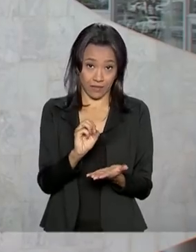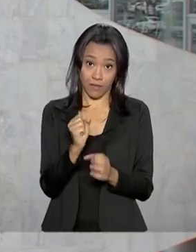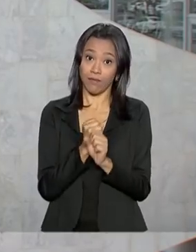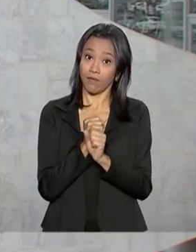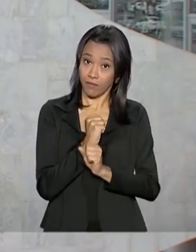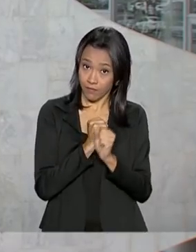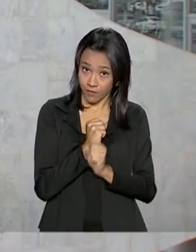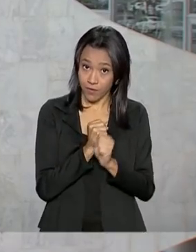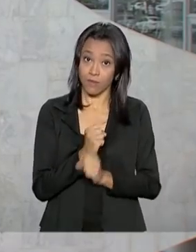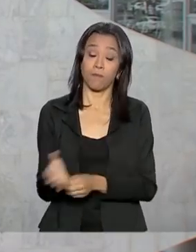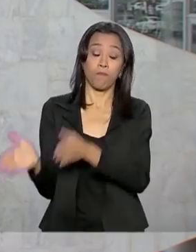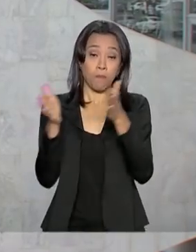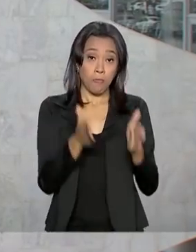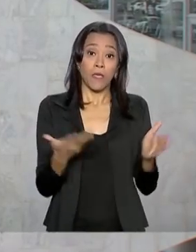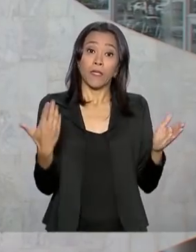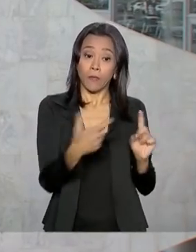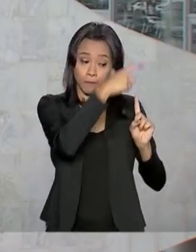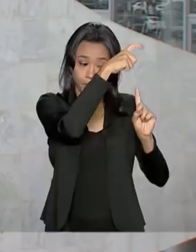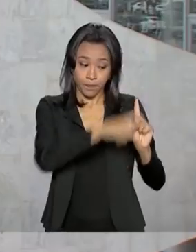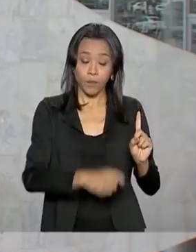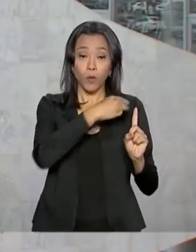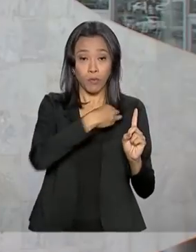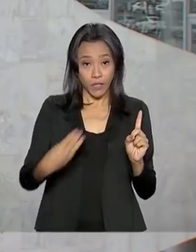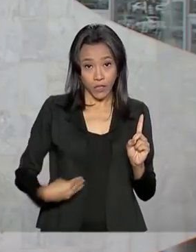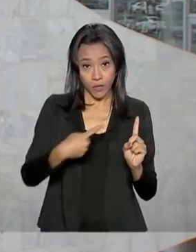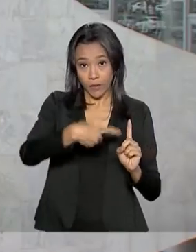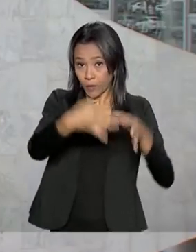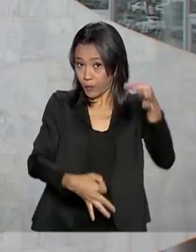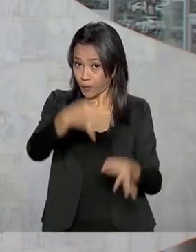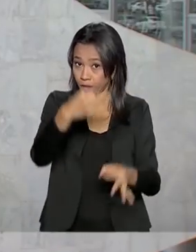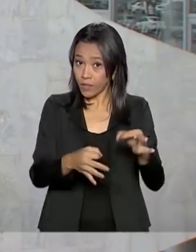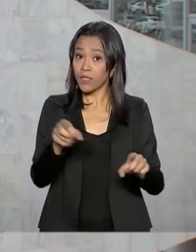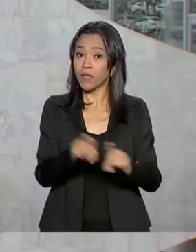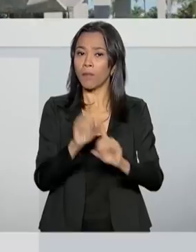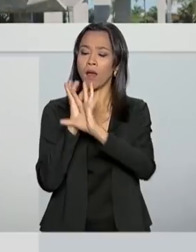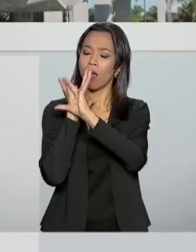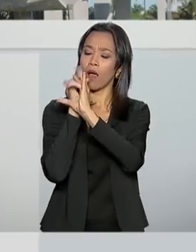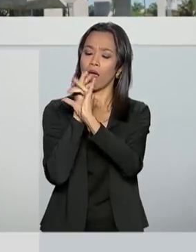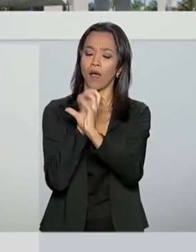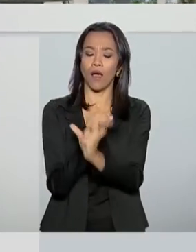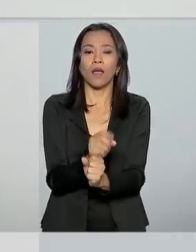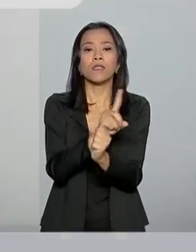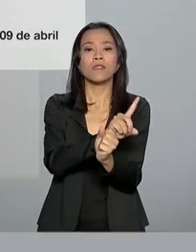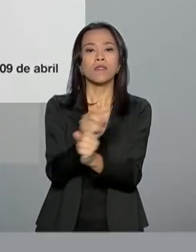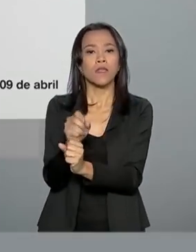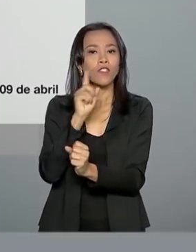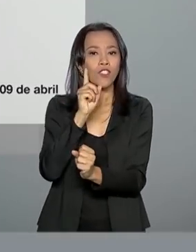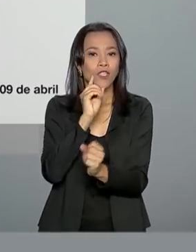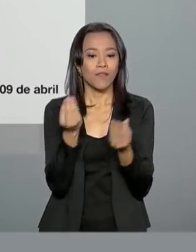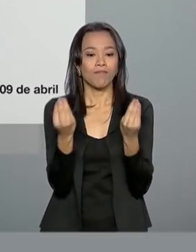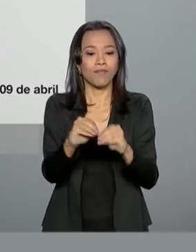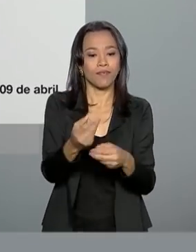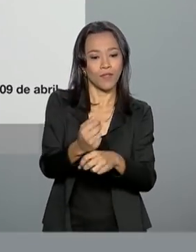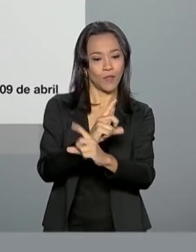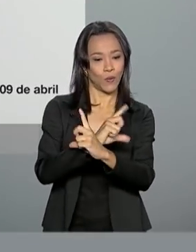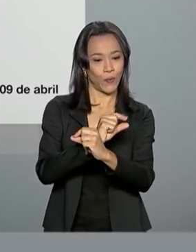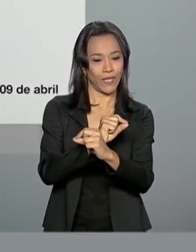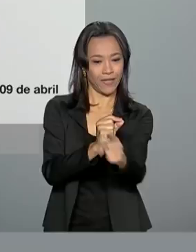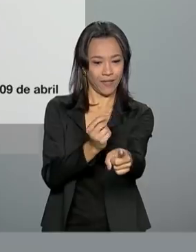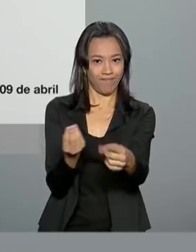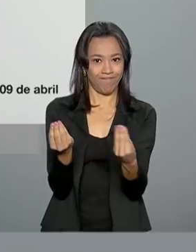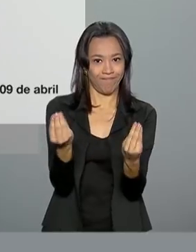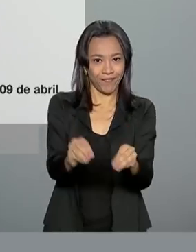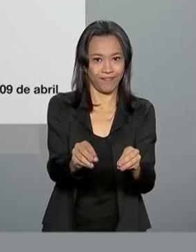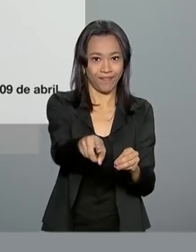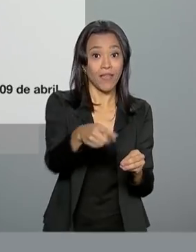Segurança Pública, Sérgio Moro, também fez um balanço dos 100 dias pelo Twitter e aproveitou para